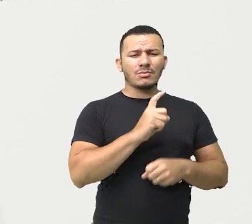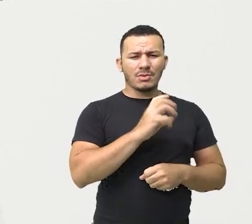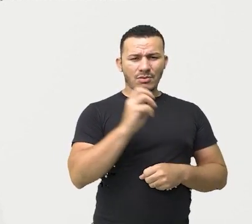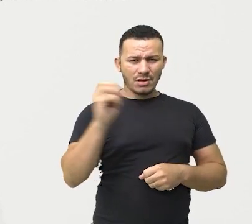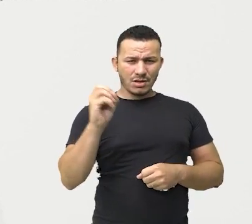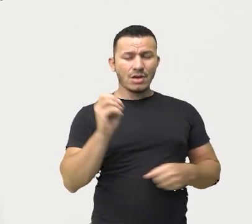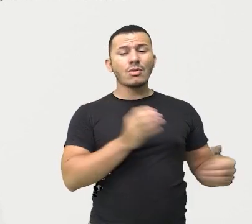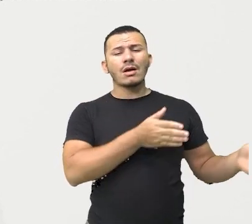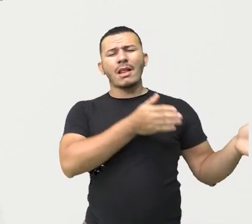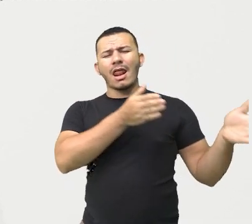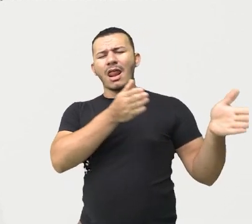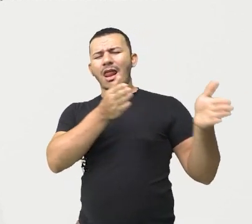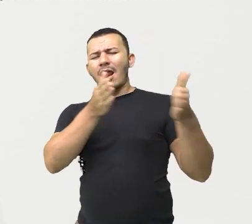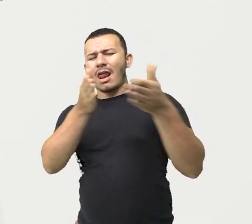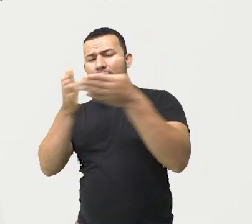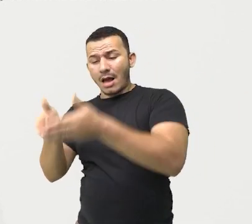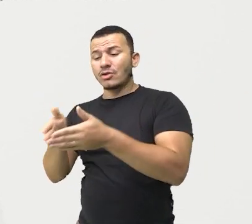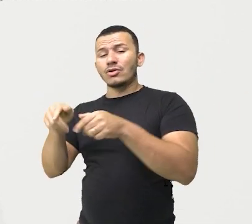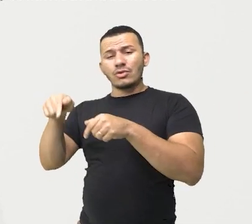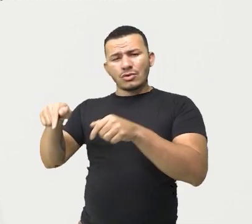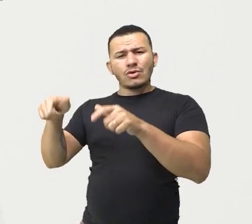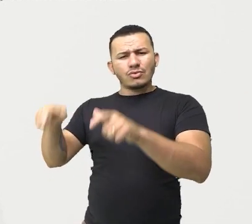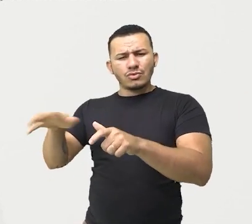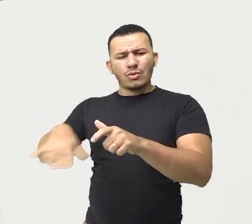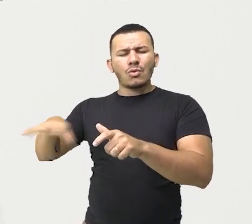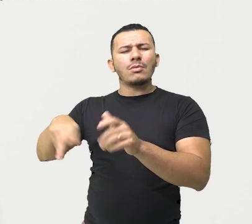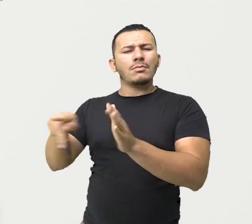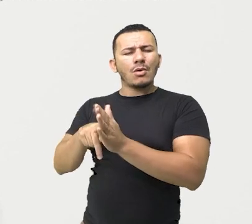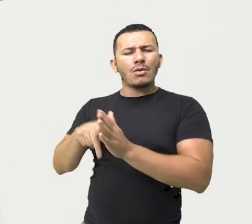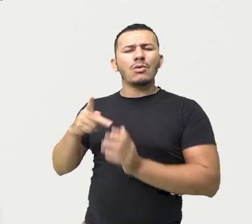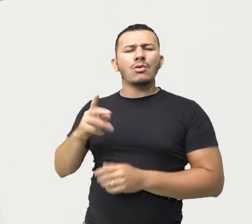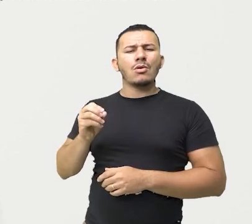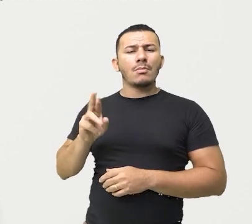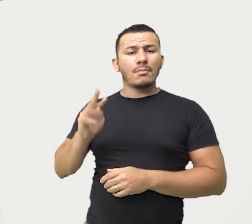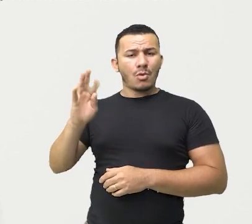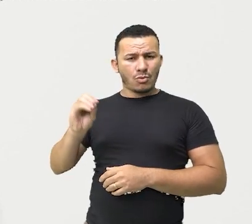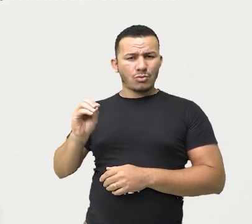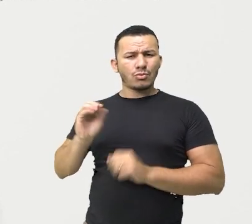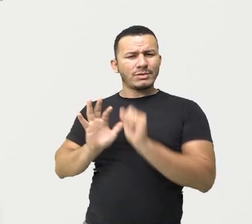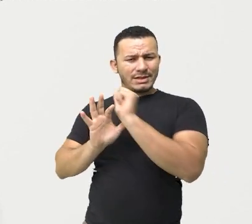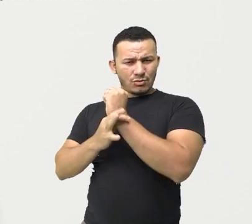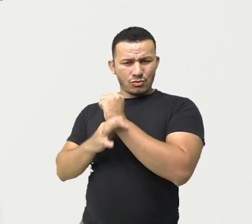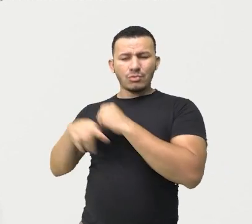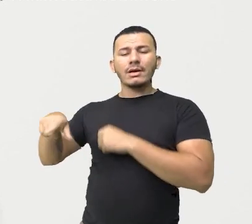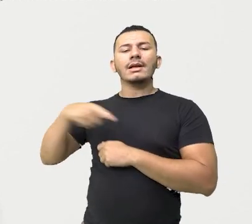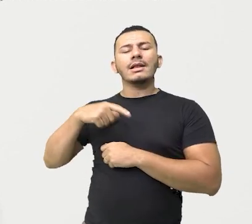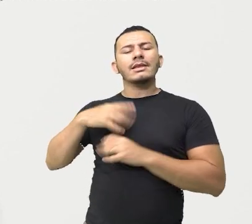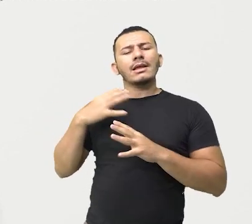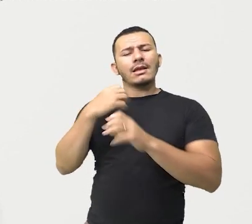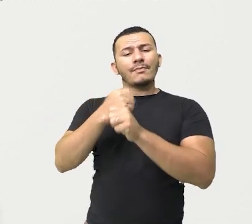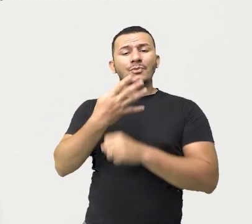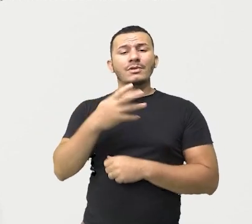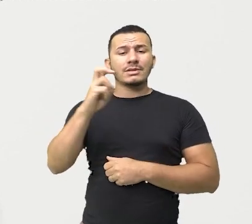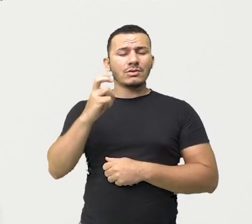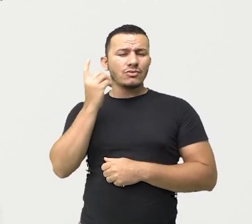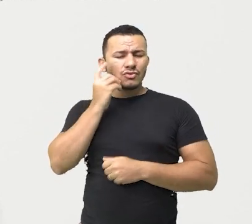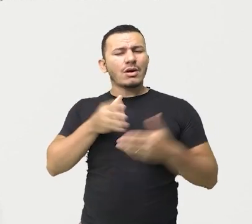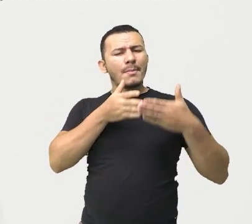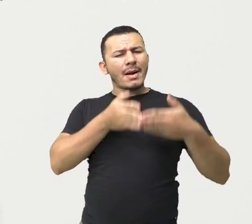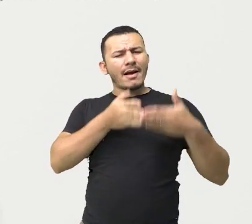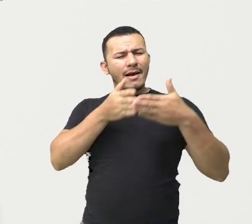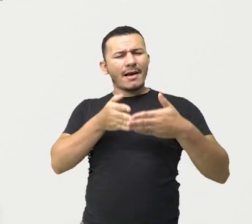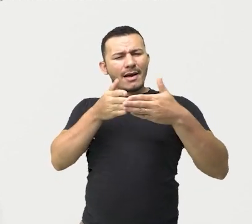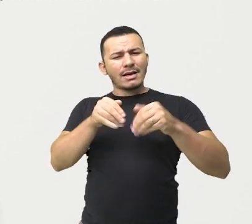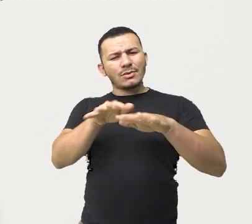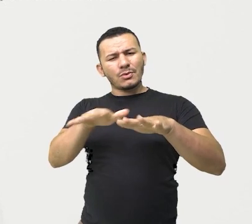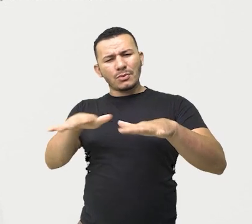22 de abril, próximo à região de Porto Seguro, totalizando 45 dias de navegação,